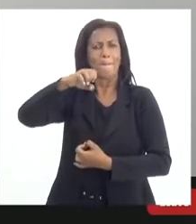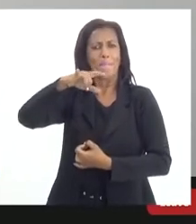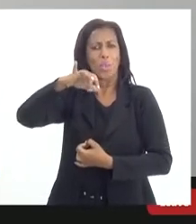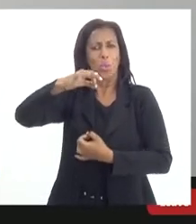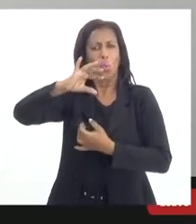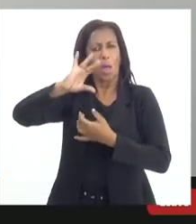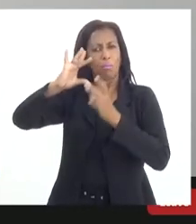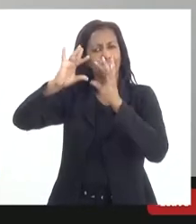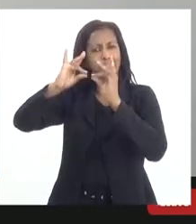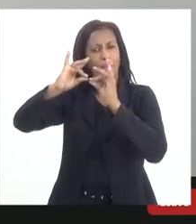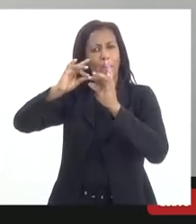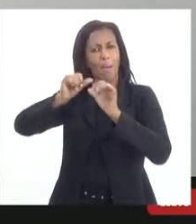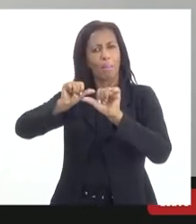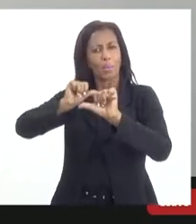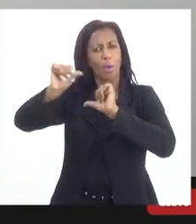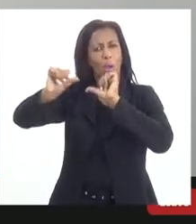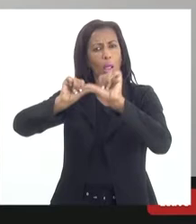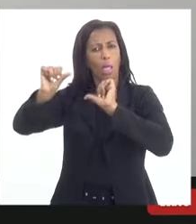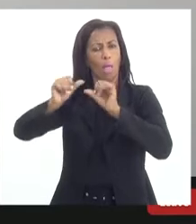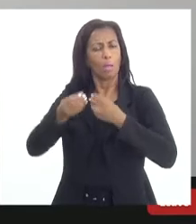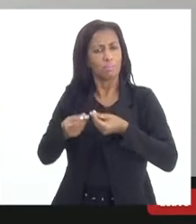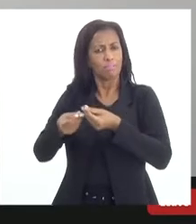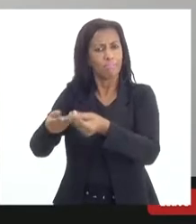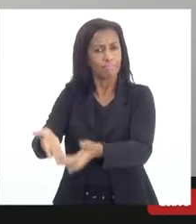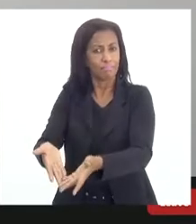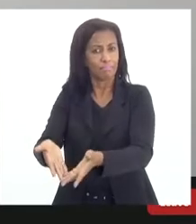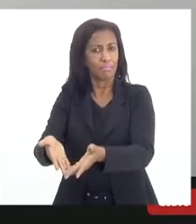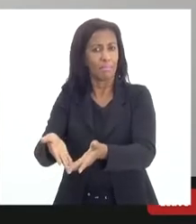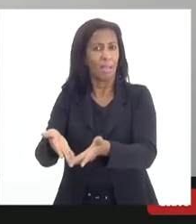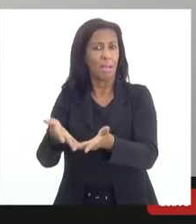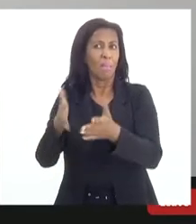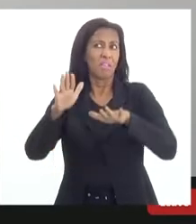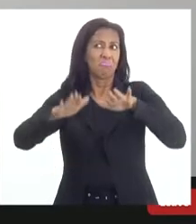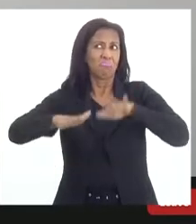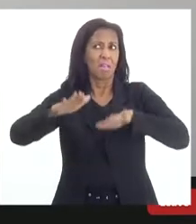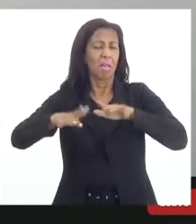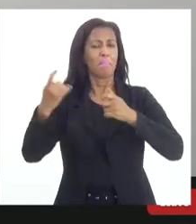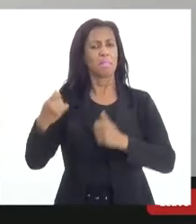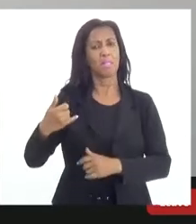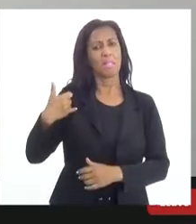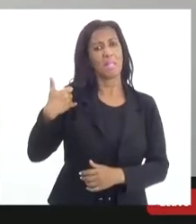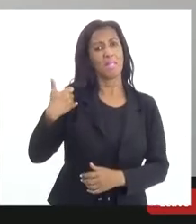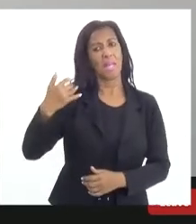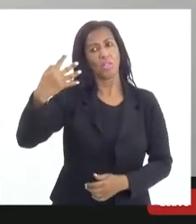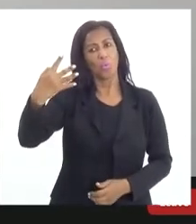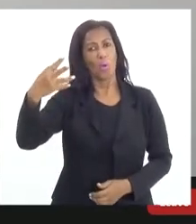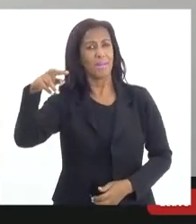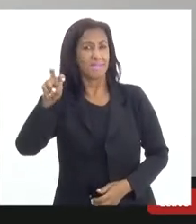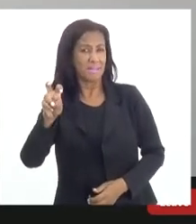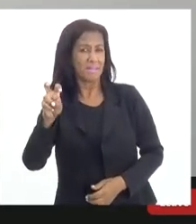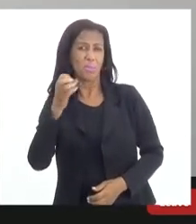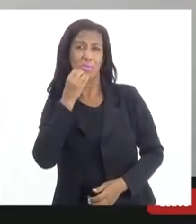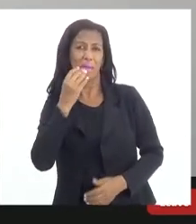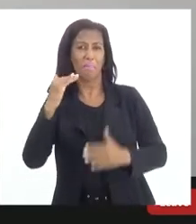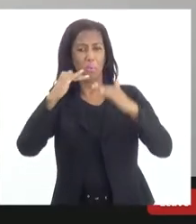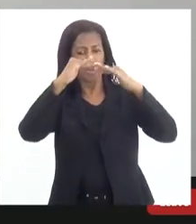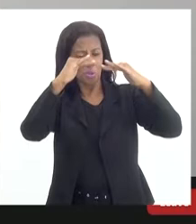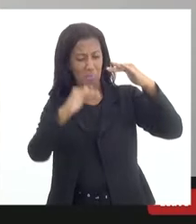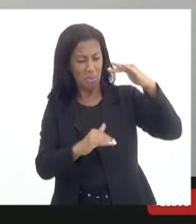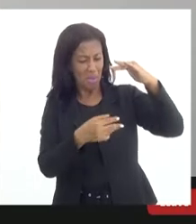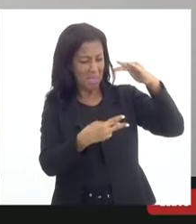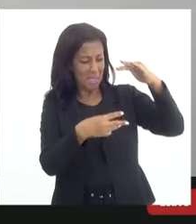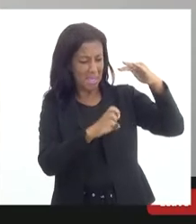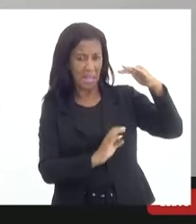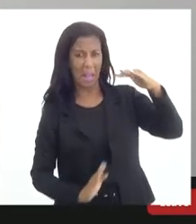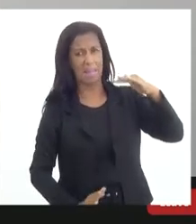razoável possa estar na casa dos 45 anos. Descer para 35, deputada Marta Rocha, limita muito